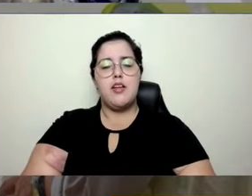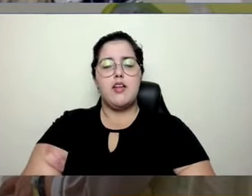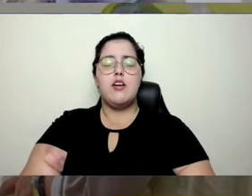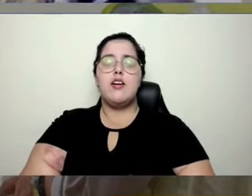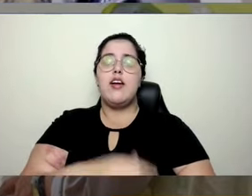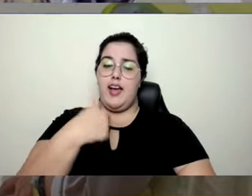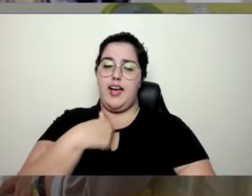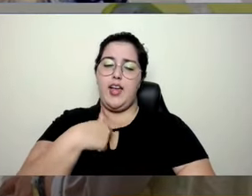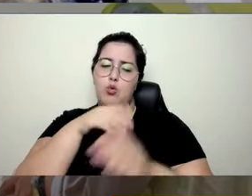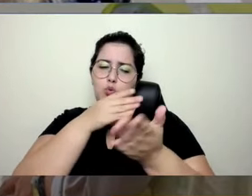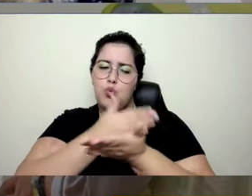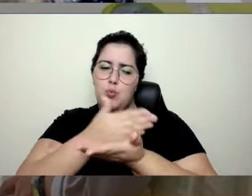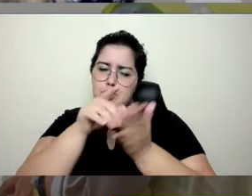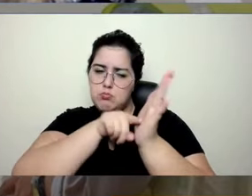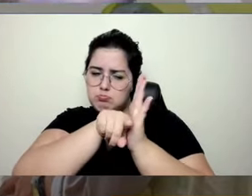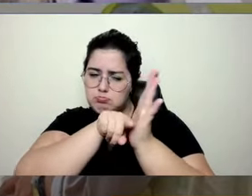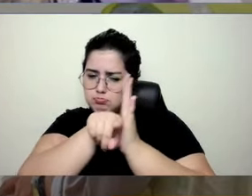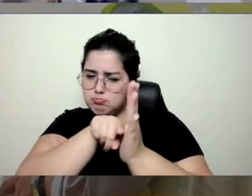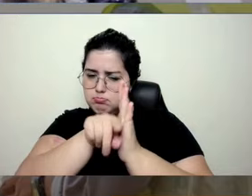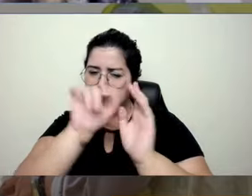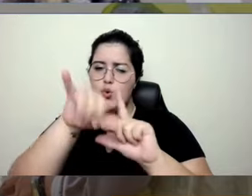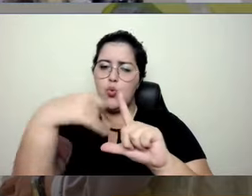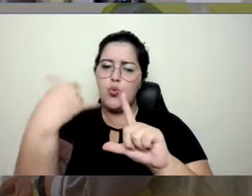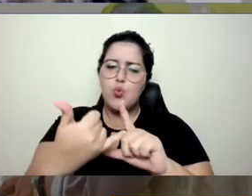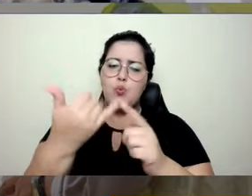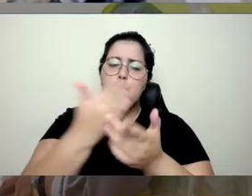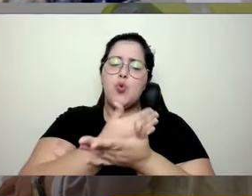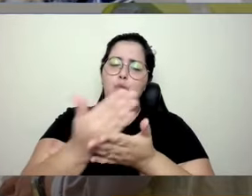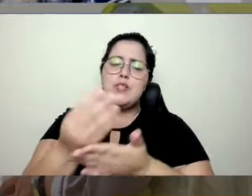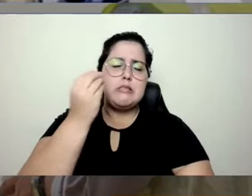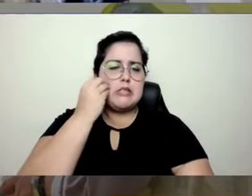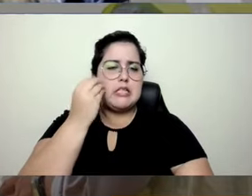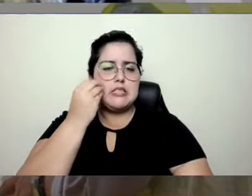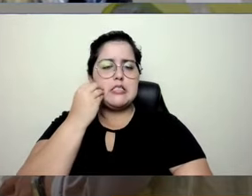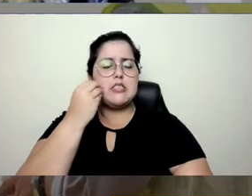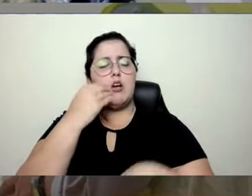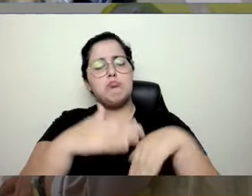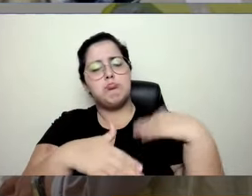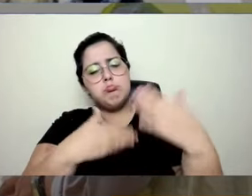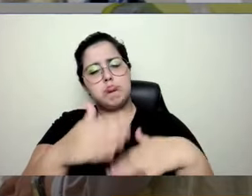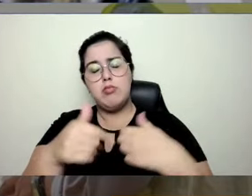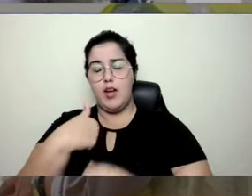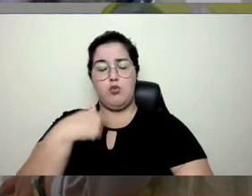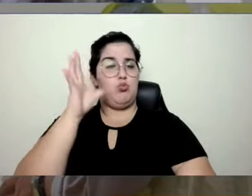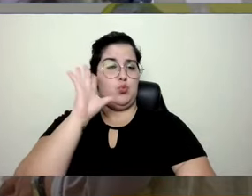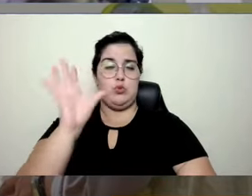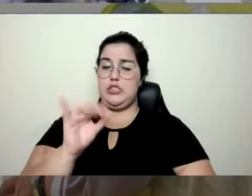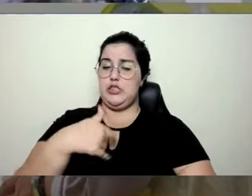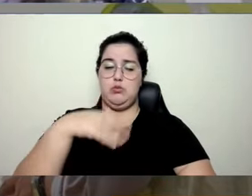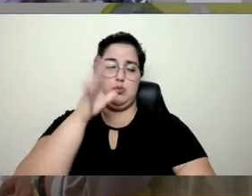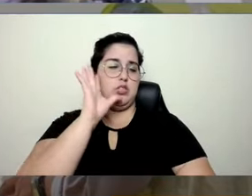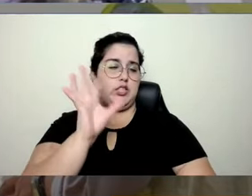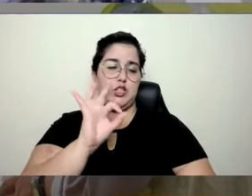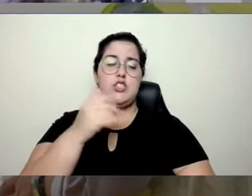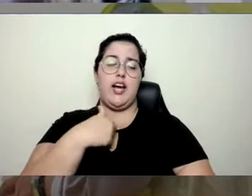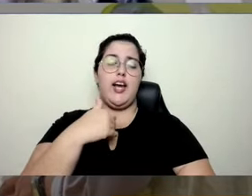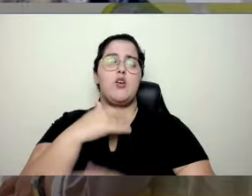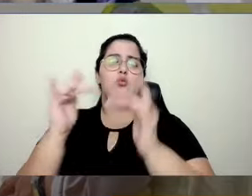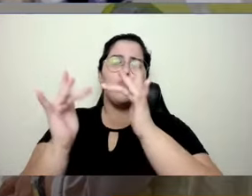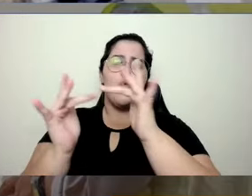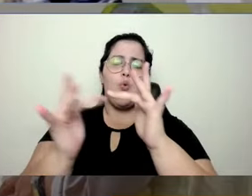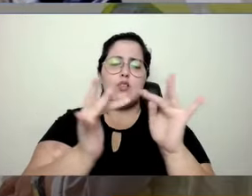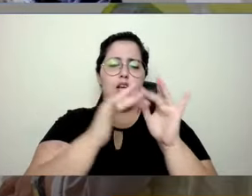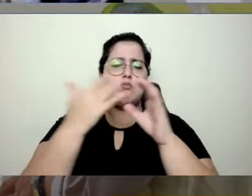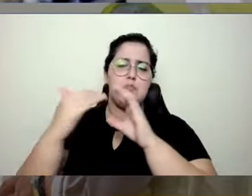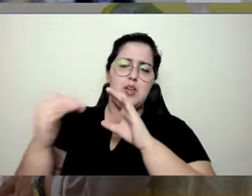YouTube, aí eu comecei a procurar coisa, aí eu comecei a testar, aí eu não entendia, aí eu mandava e-mail para o pessoal que mexia com isso, aí o